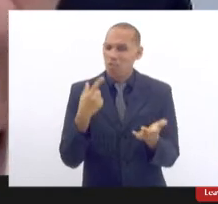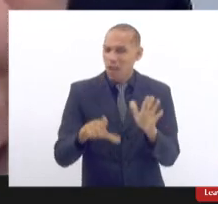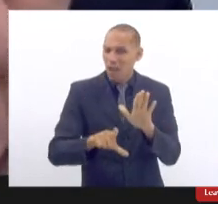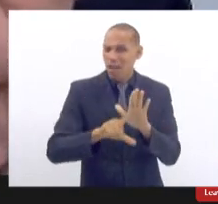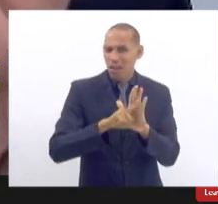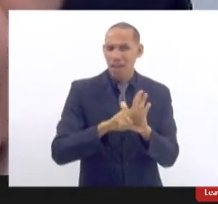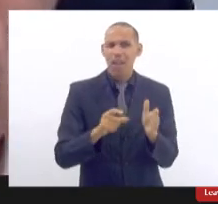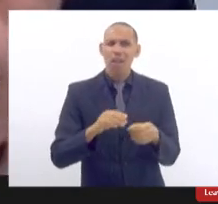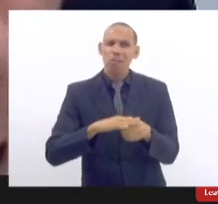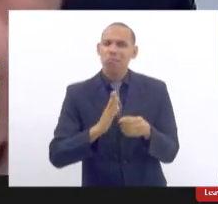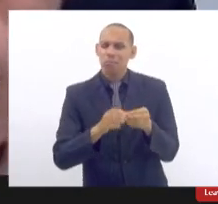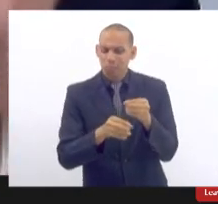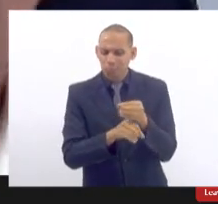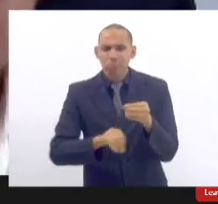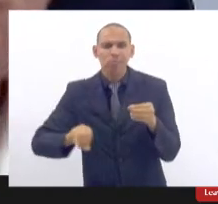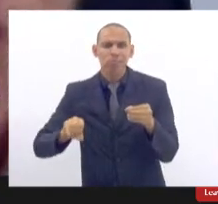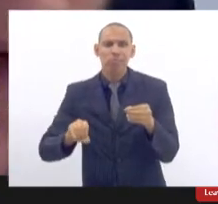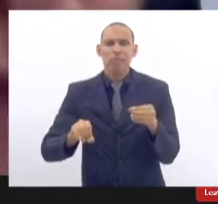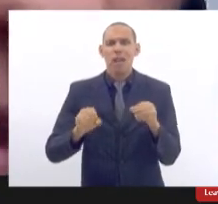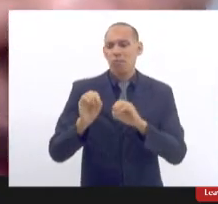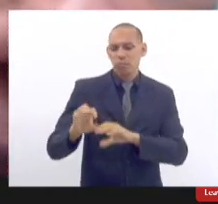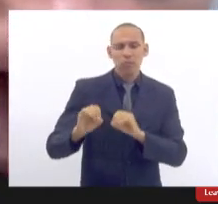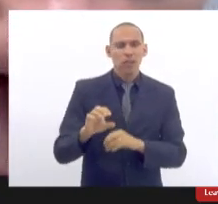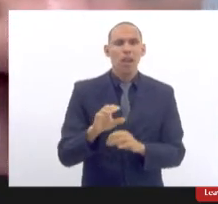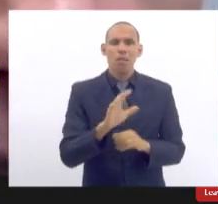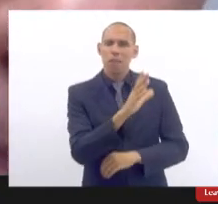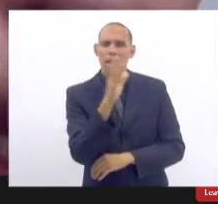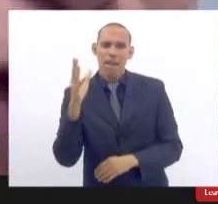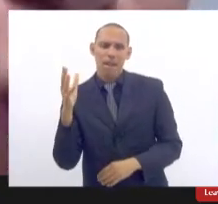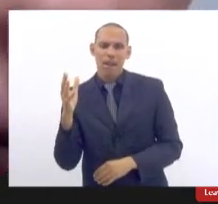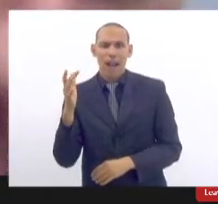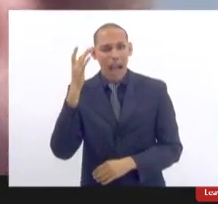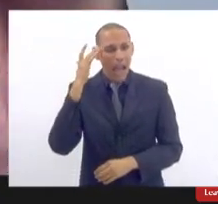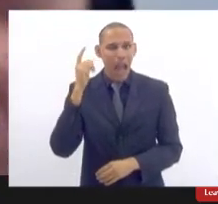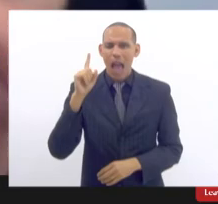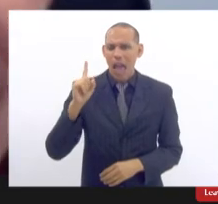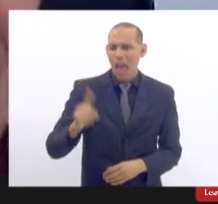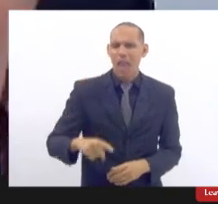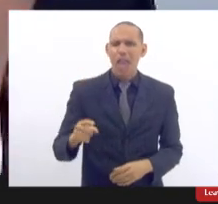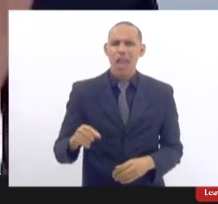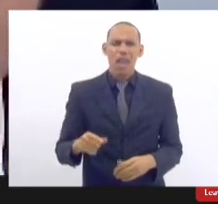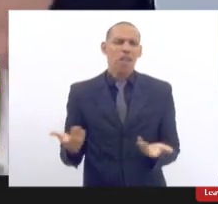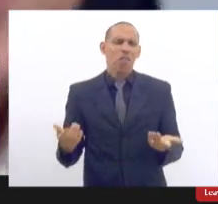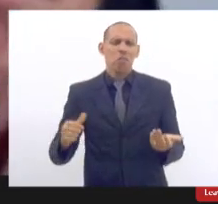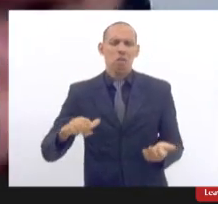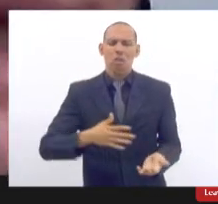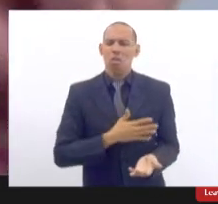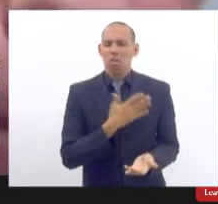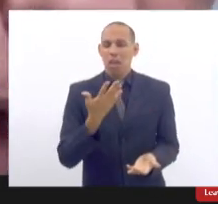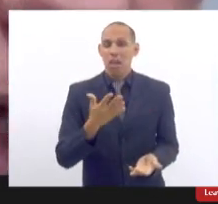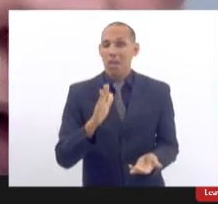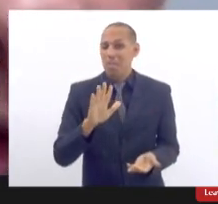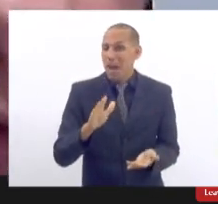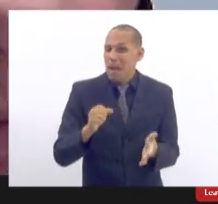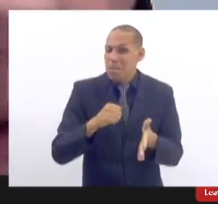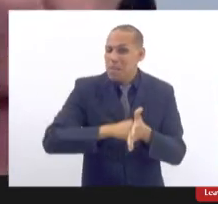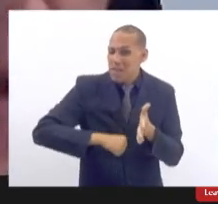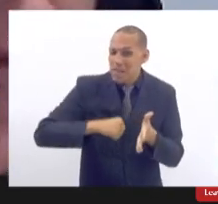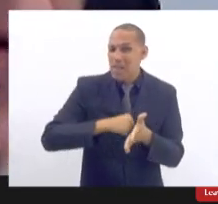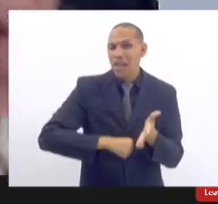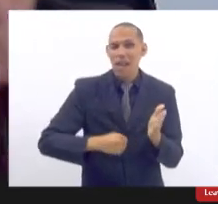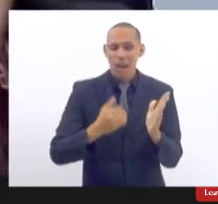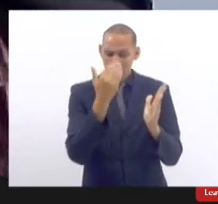educação ambiental qualquer coisa já acham que é uma coisa quase que pernóstica agora você ainda brigar para a lei ser